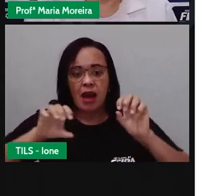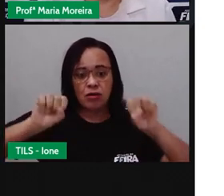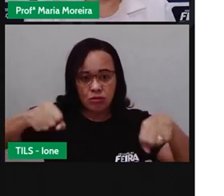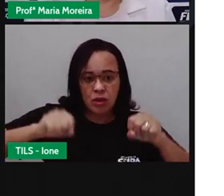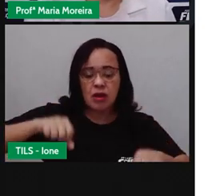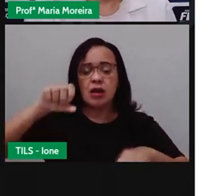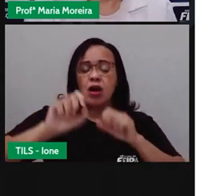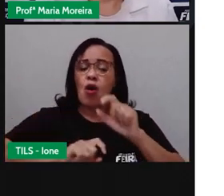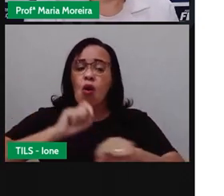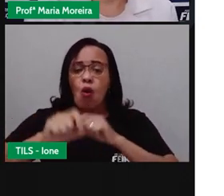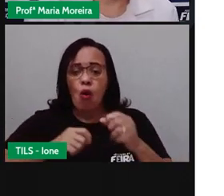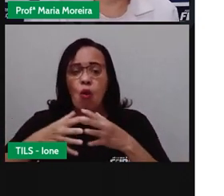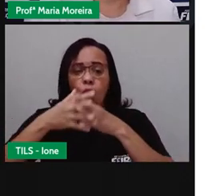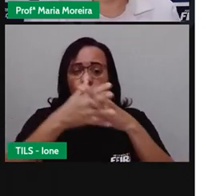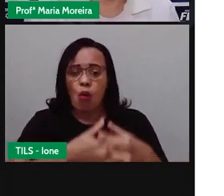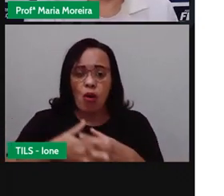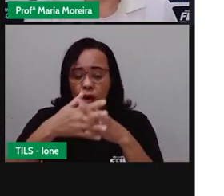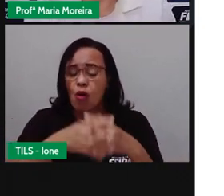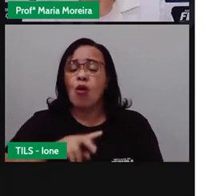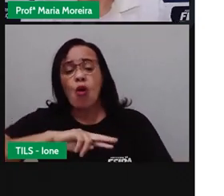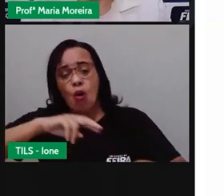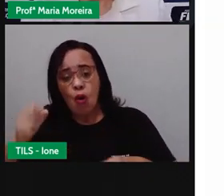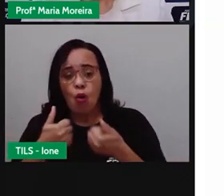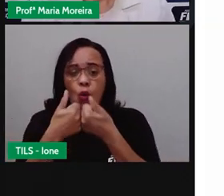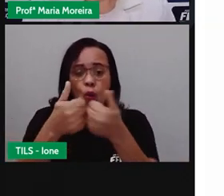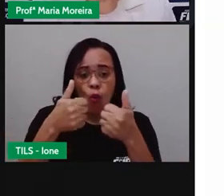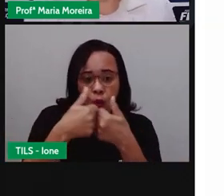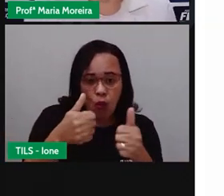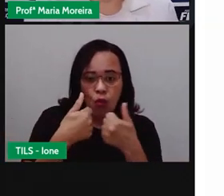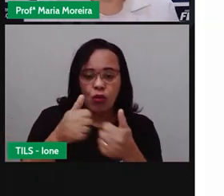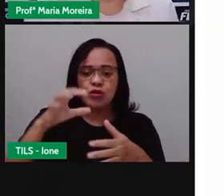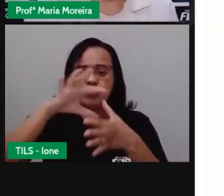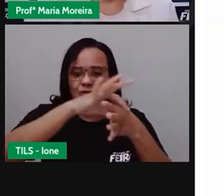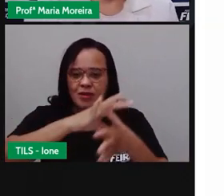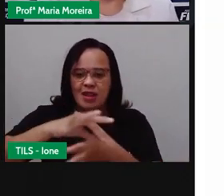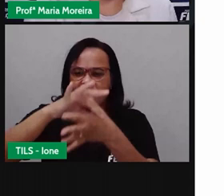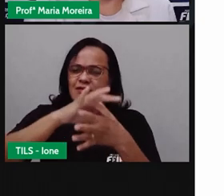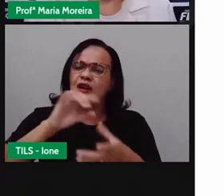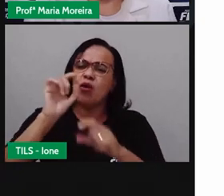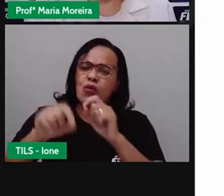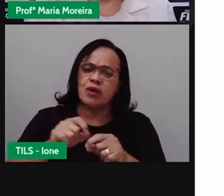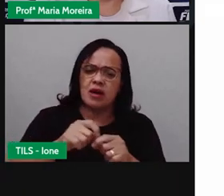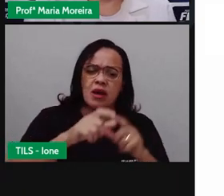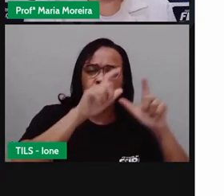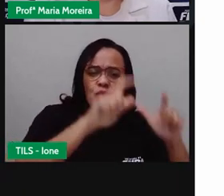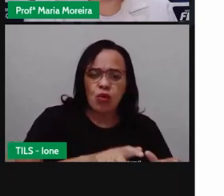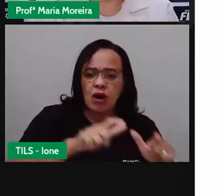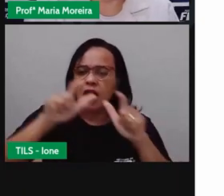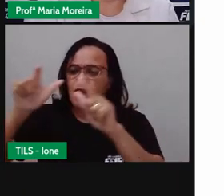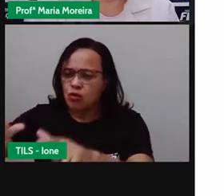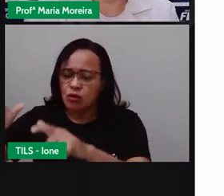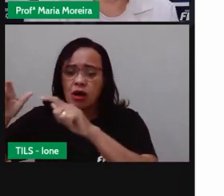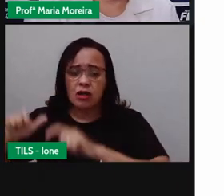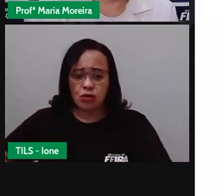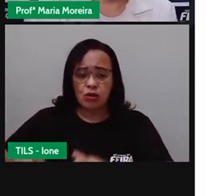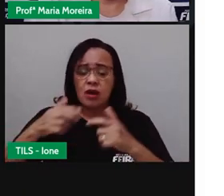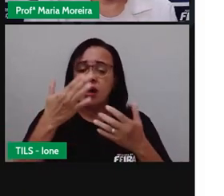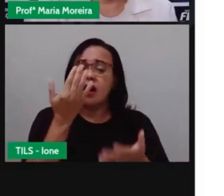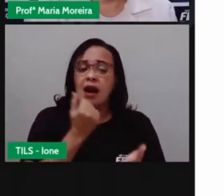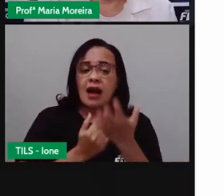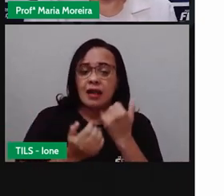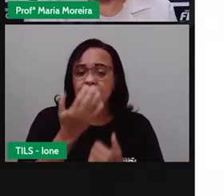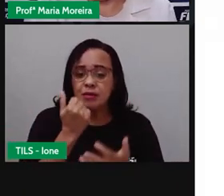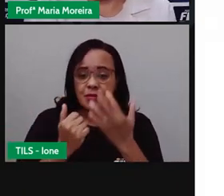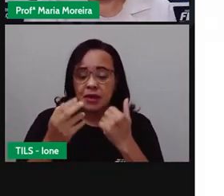importantíssimos para levar de um lugar para outro diversos tipos de carga, como alimentos, matéria-prima para a produção de vários